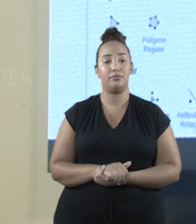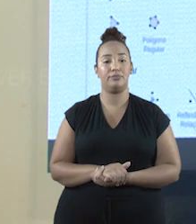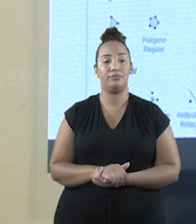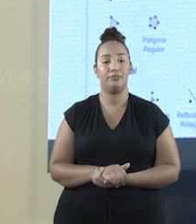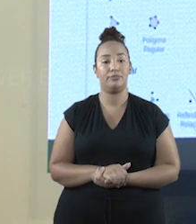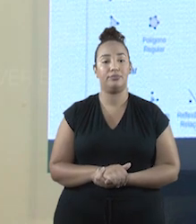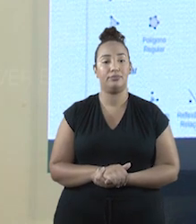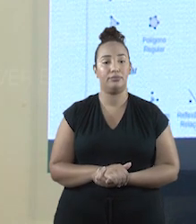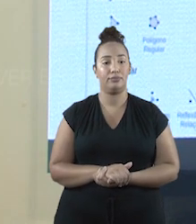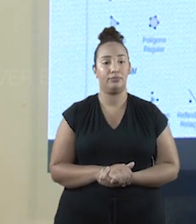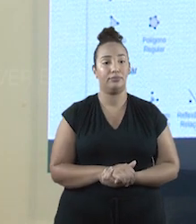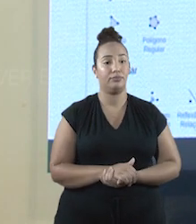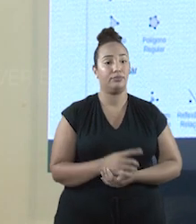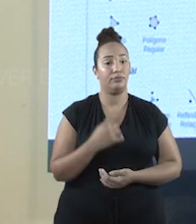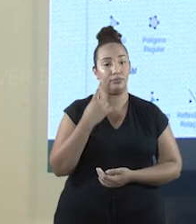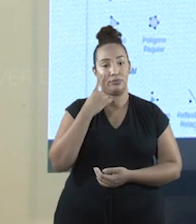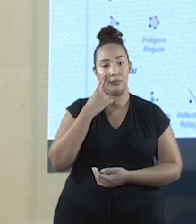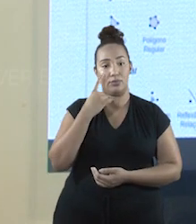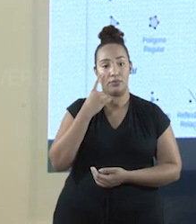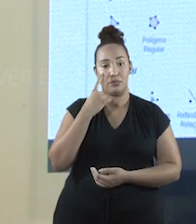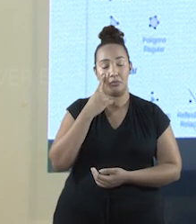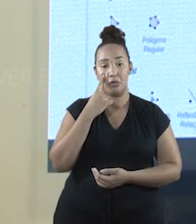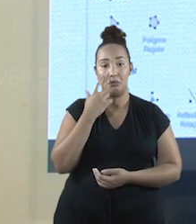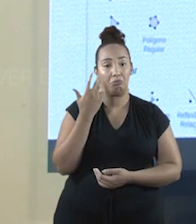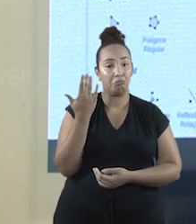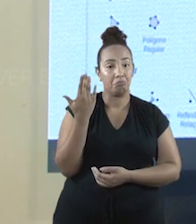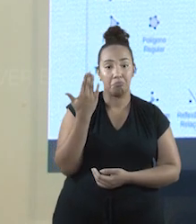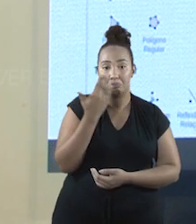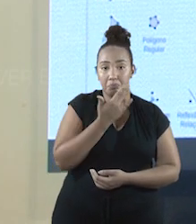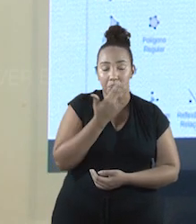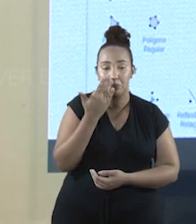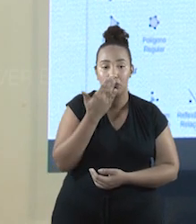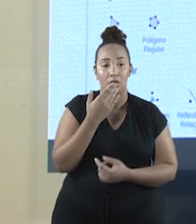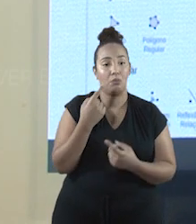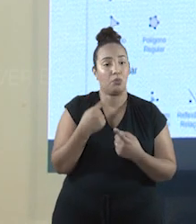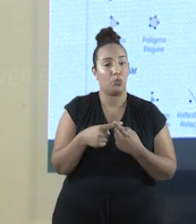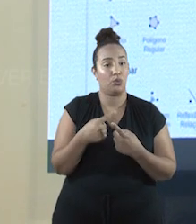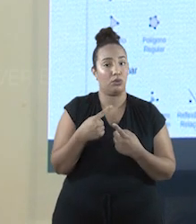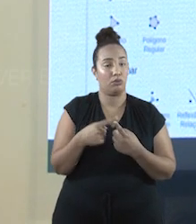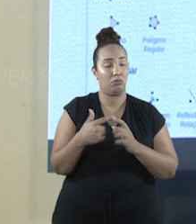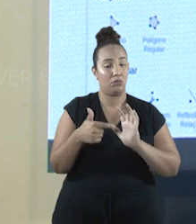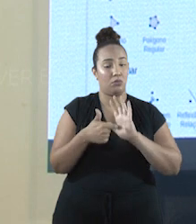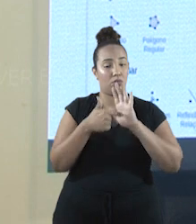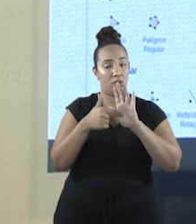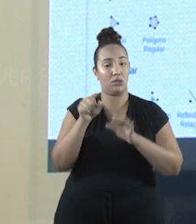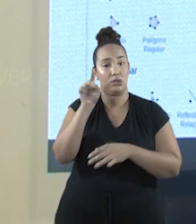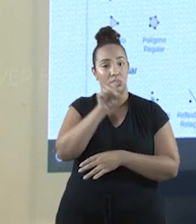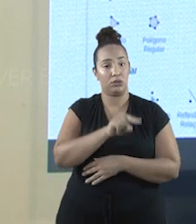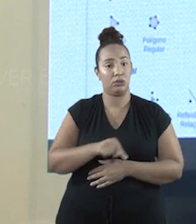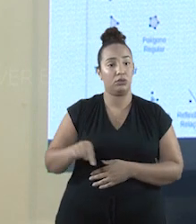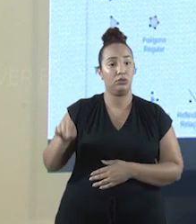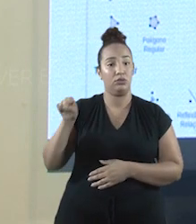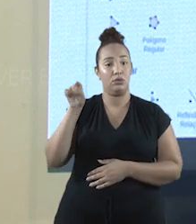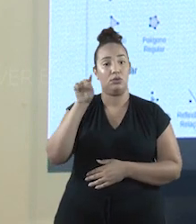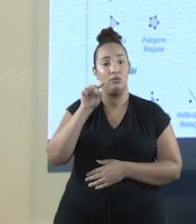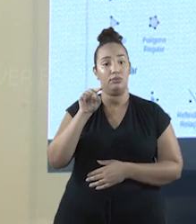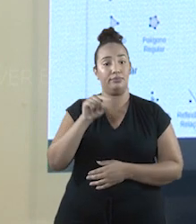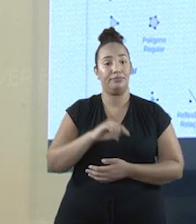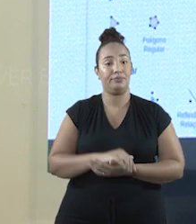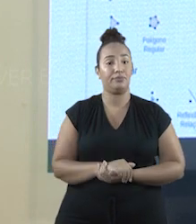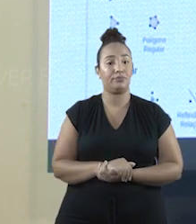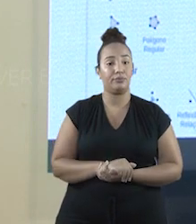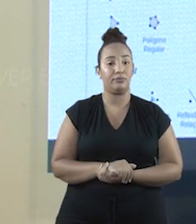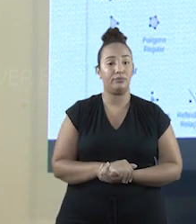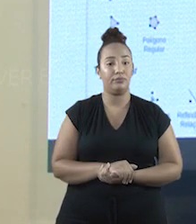Vejam que o círculo aqui nem apareceu. Para aparecer o círculo inteiro, vamos clicar